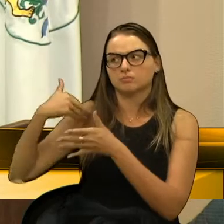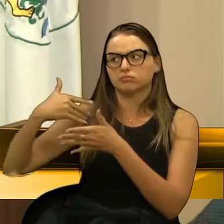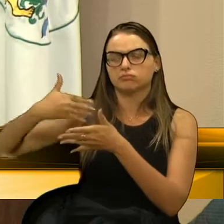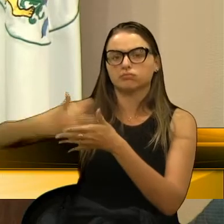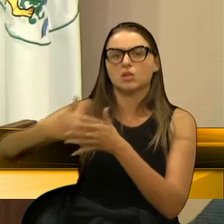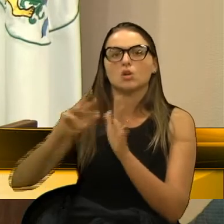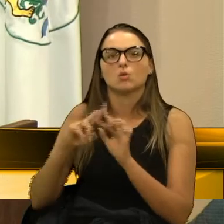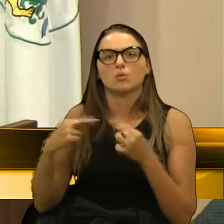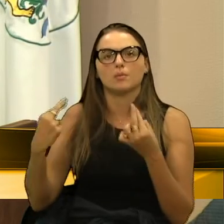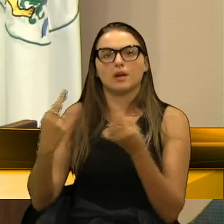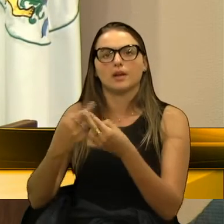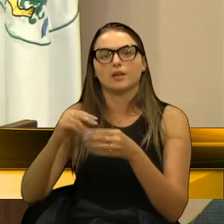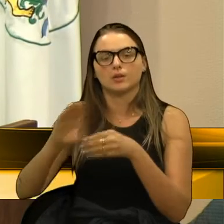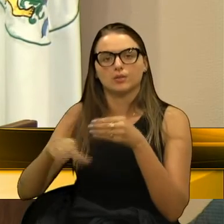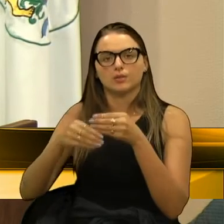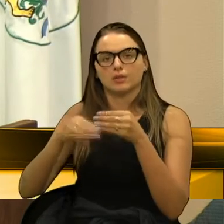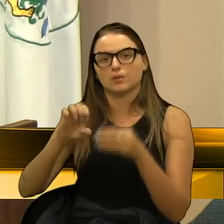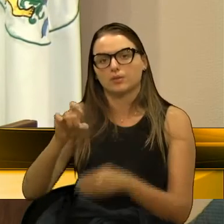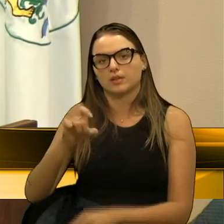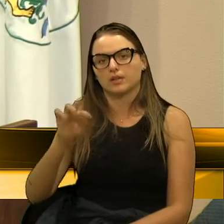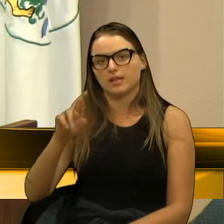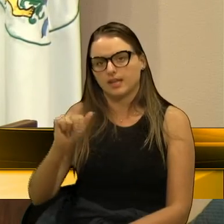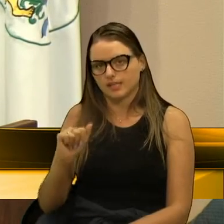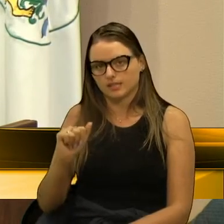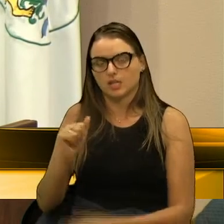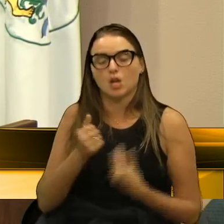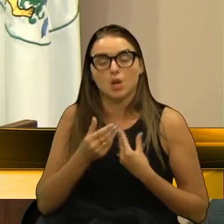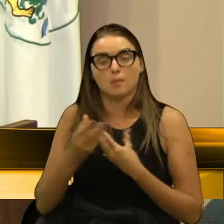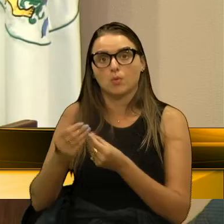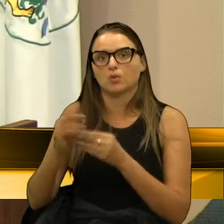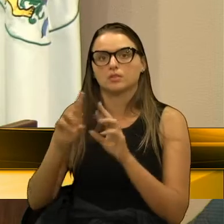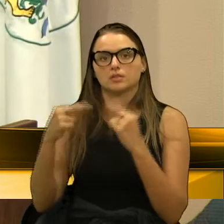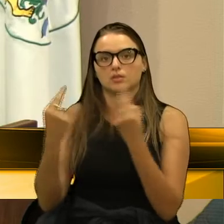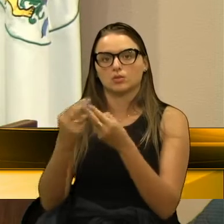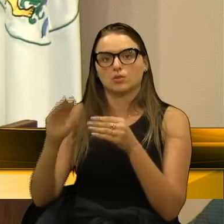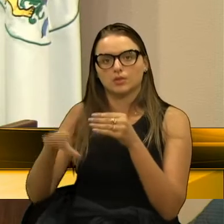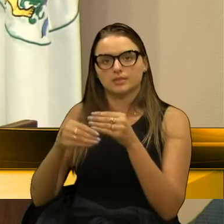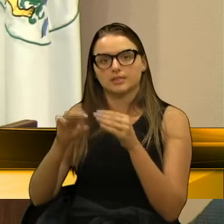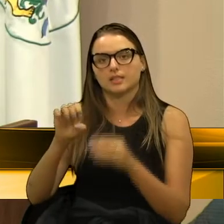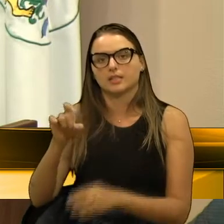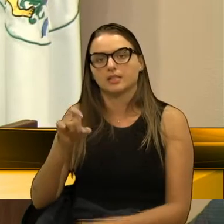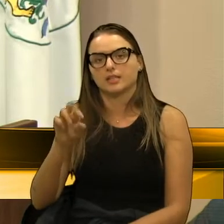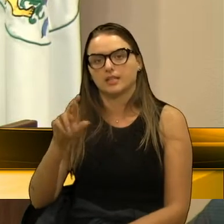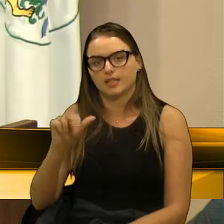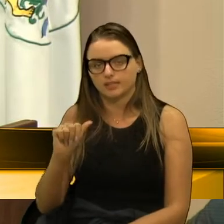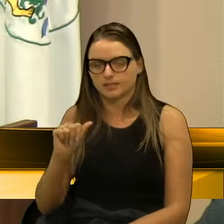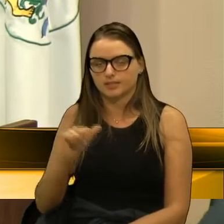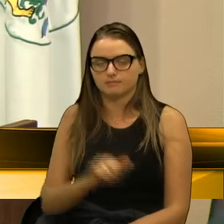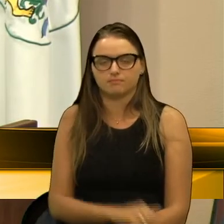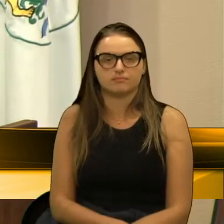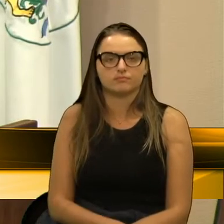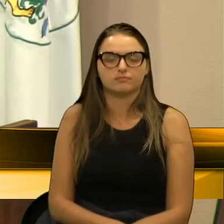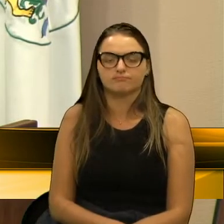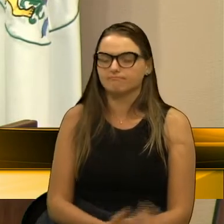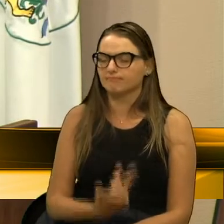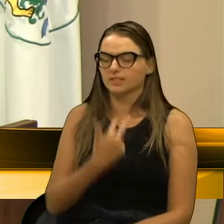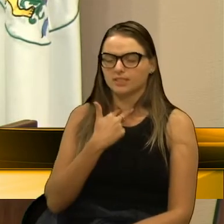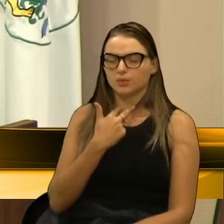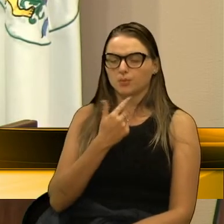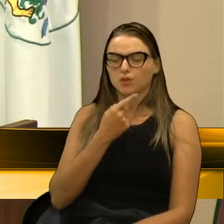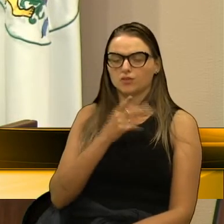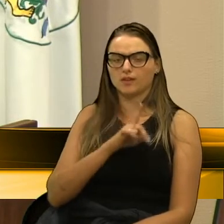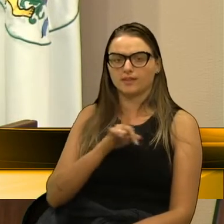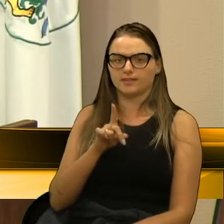extraordinária, várias sessões extraordinárias. E não se pode negar